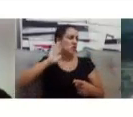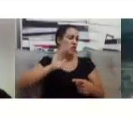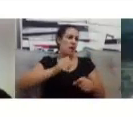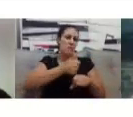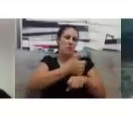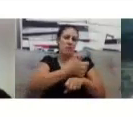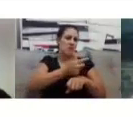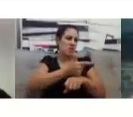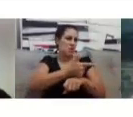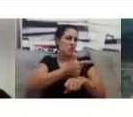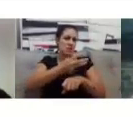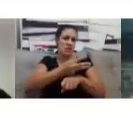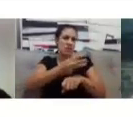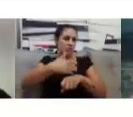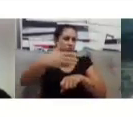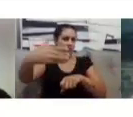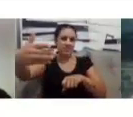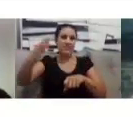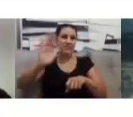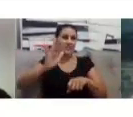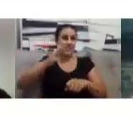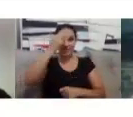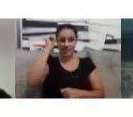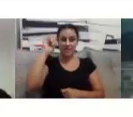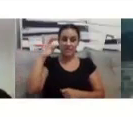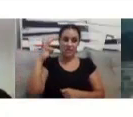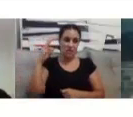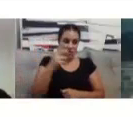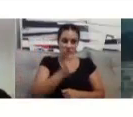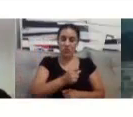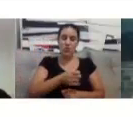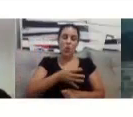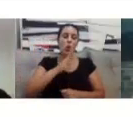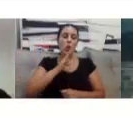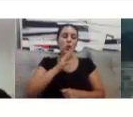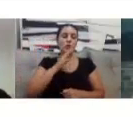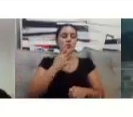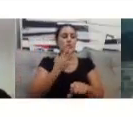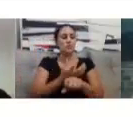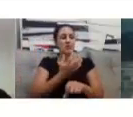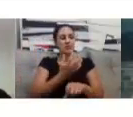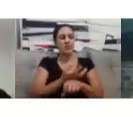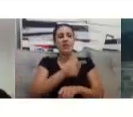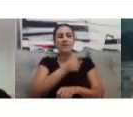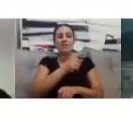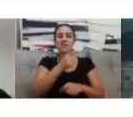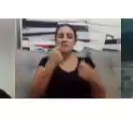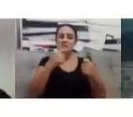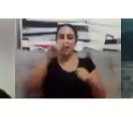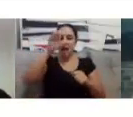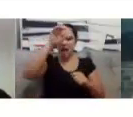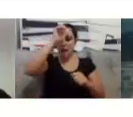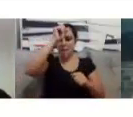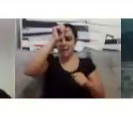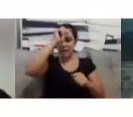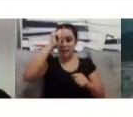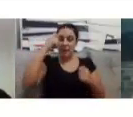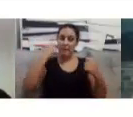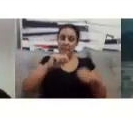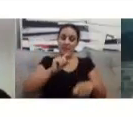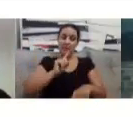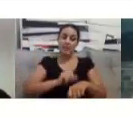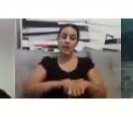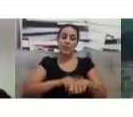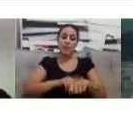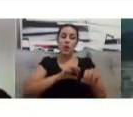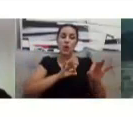o que vocês vão enfrentar. Mas se dediquem. Se organizem. Porque vocês vão gostar muito das matérias.